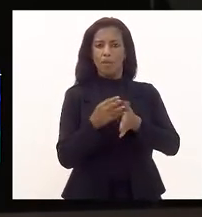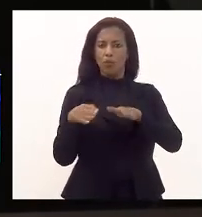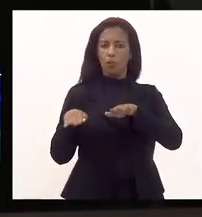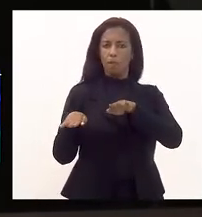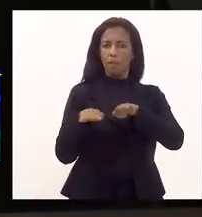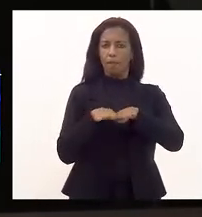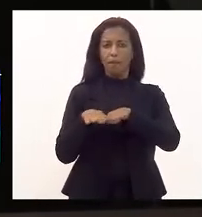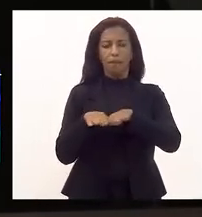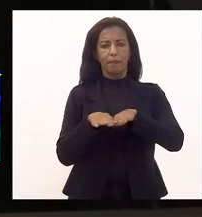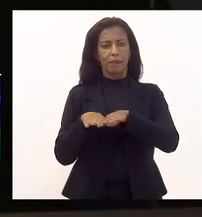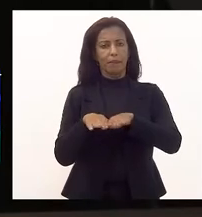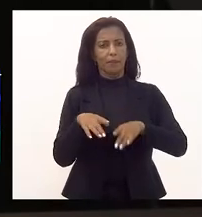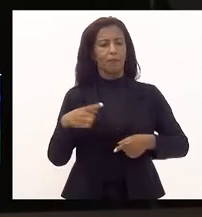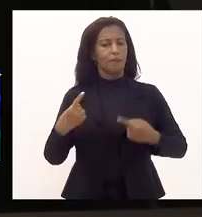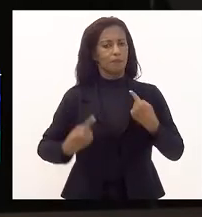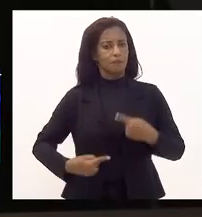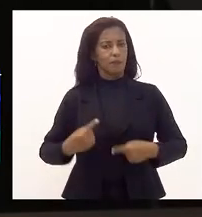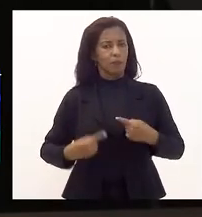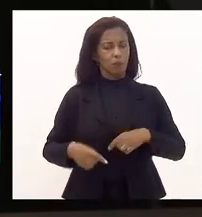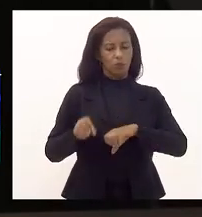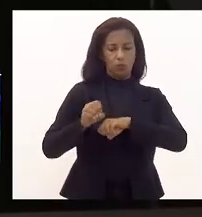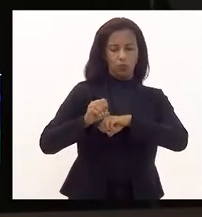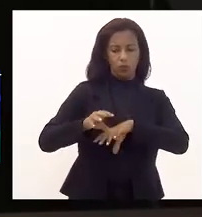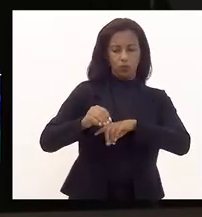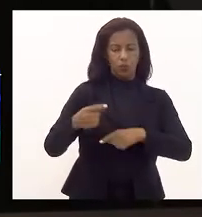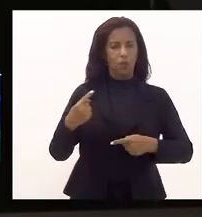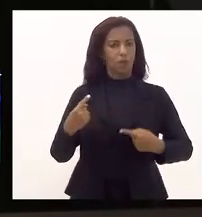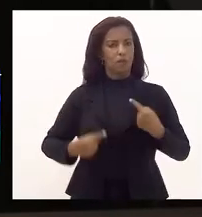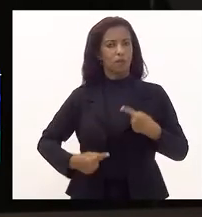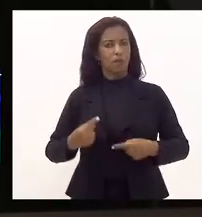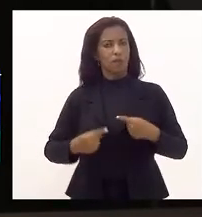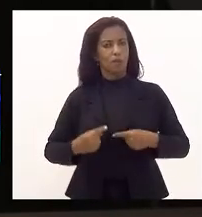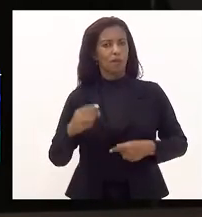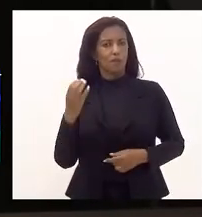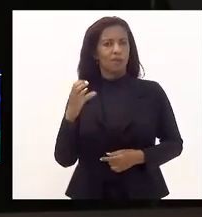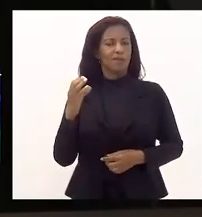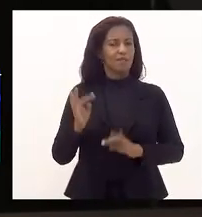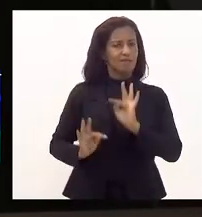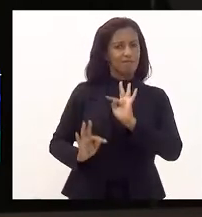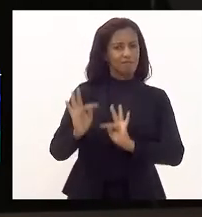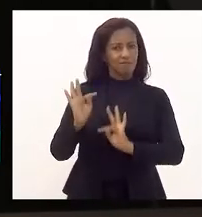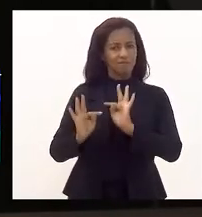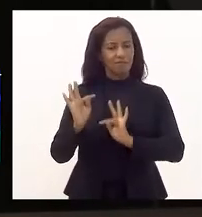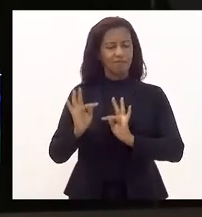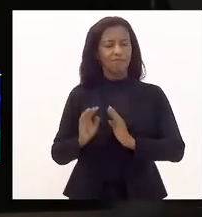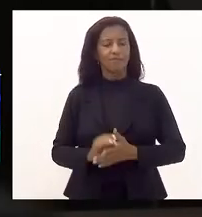da política pública da educação e da política pública da ciência e tecnologia.